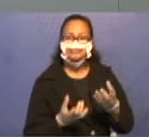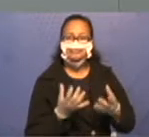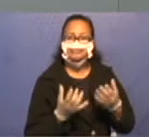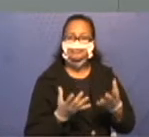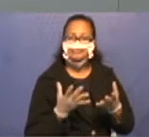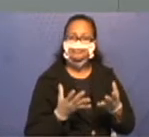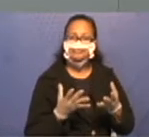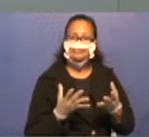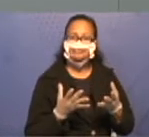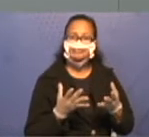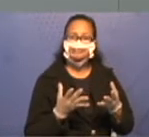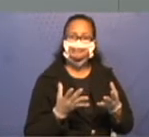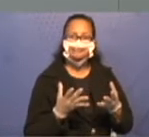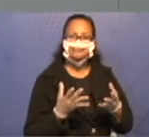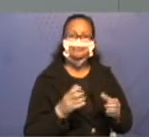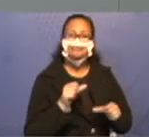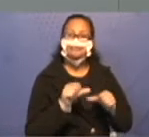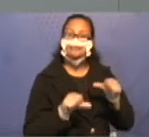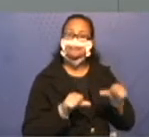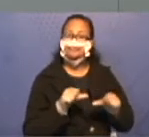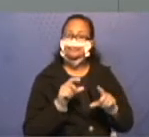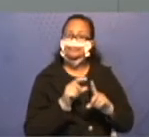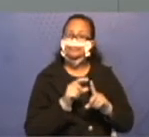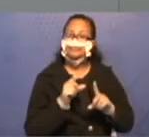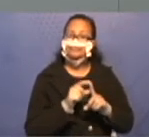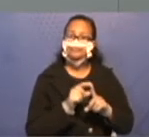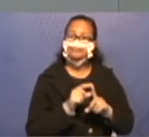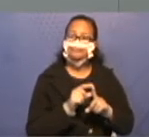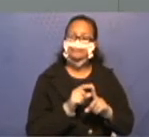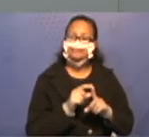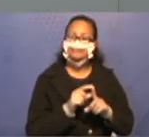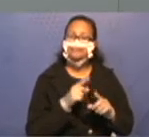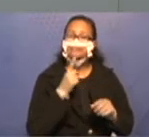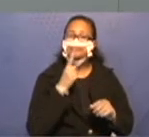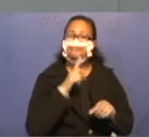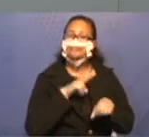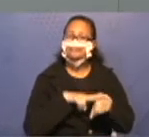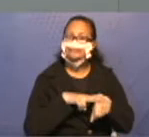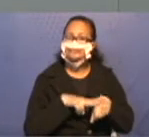essas daqui, vocês completarão em verde e o eira.